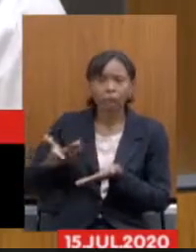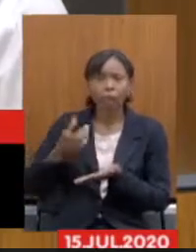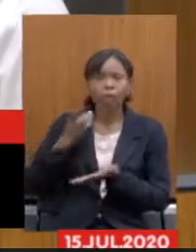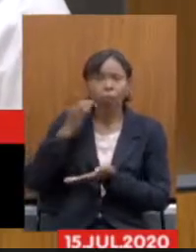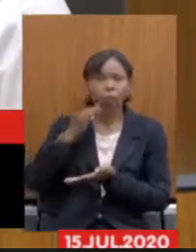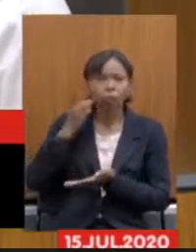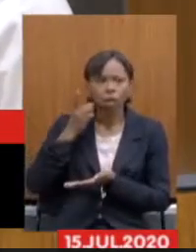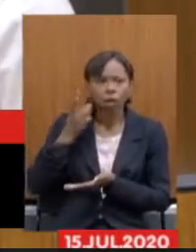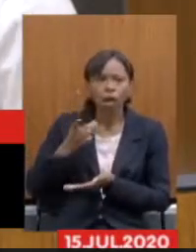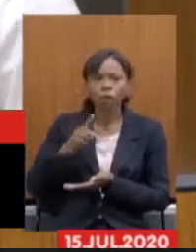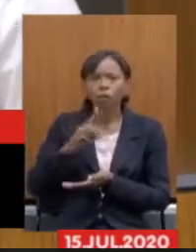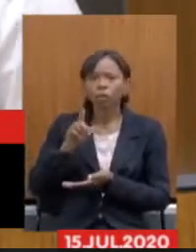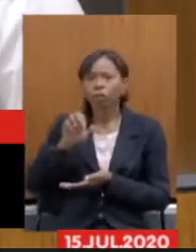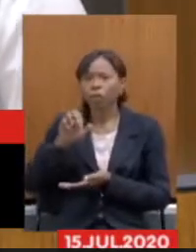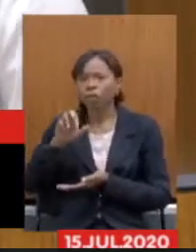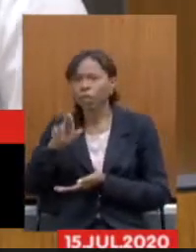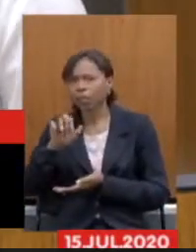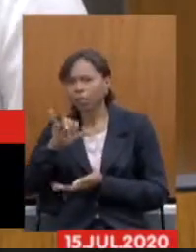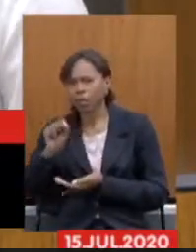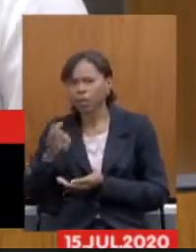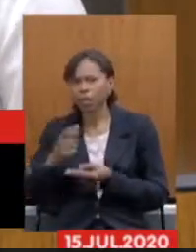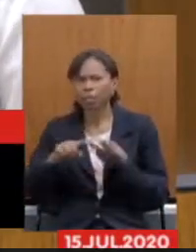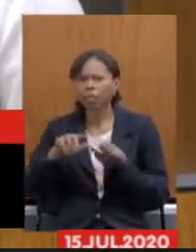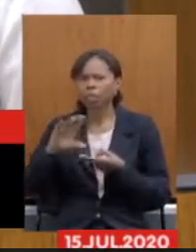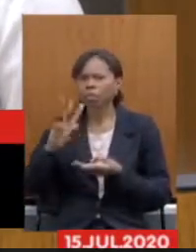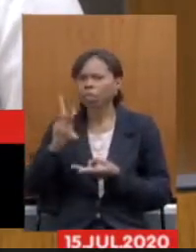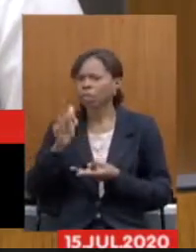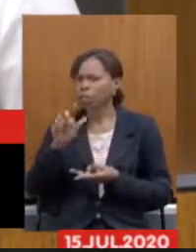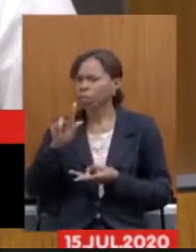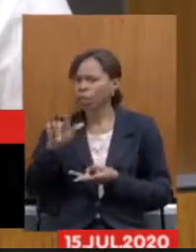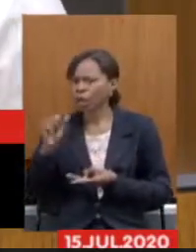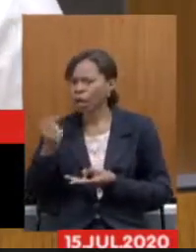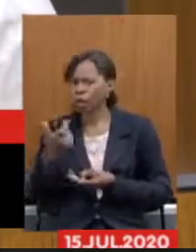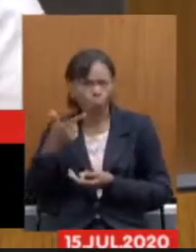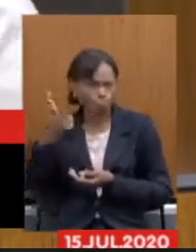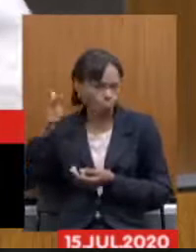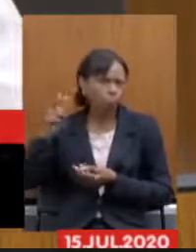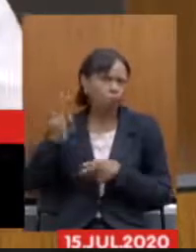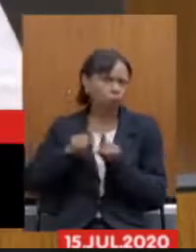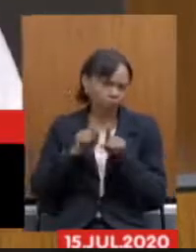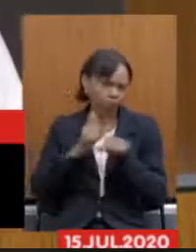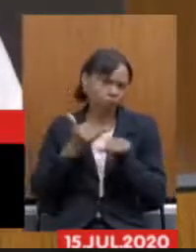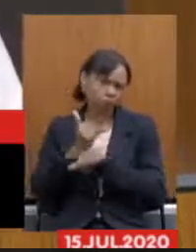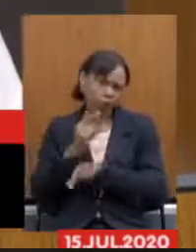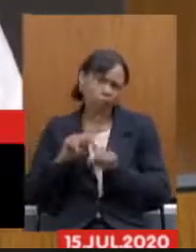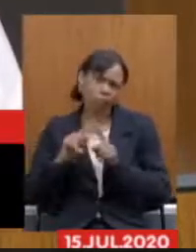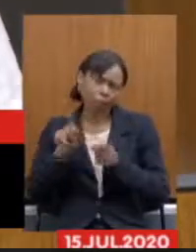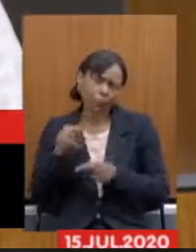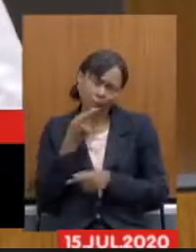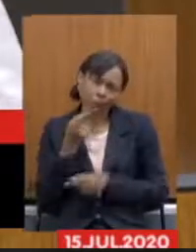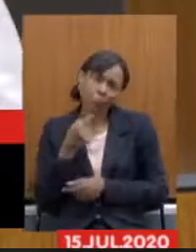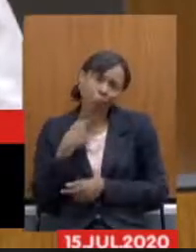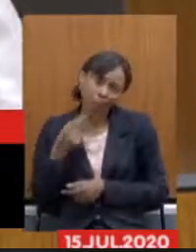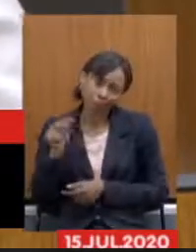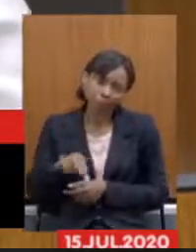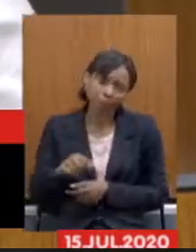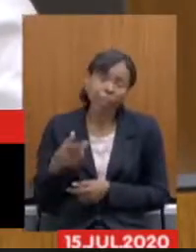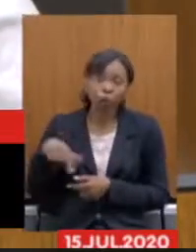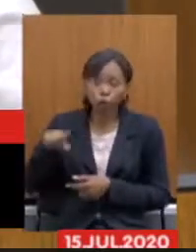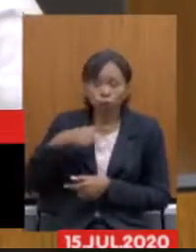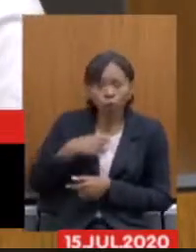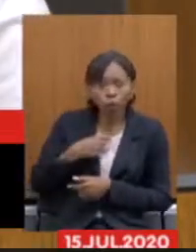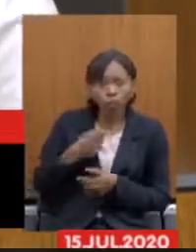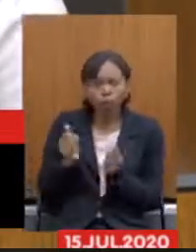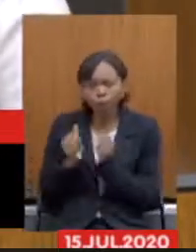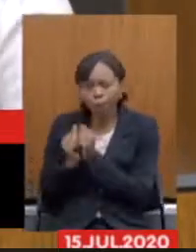e outros que não puderam estar presentes mas que manifestaram a vontade de estar conosco então a gente está buscando